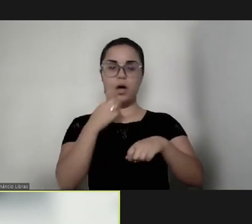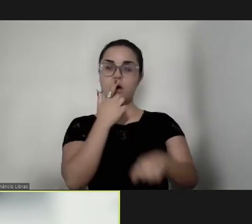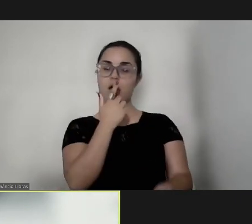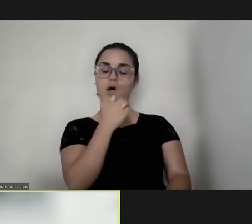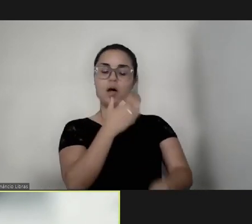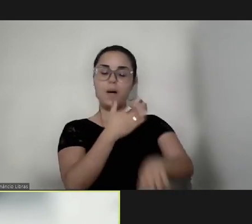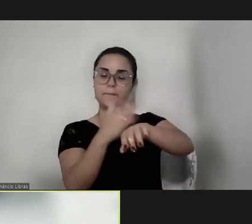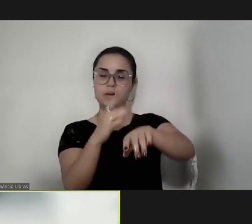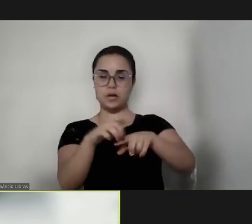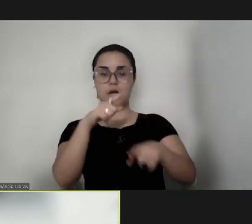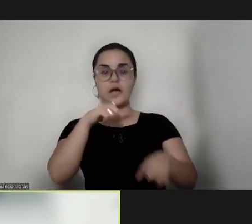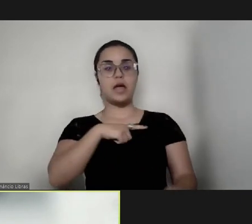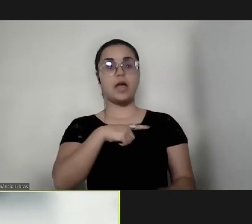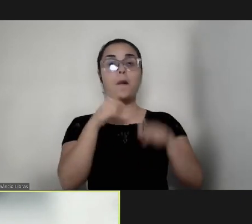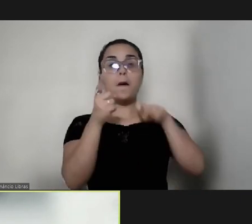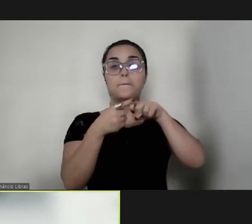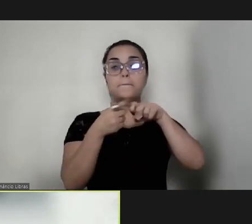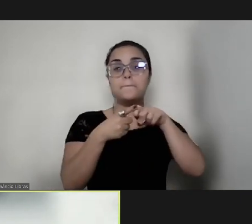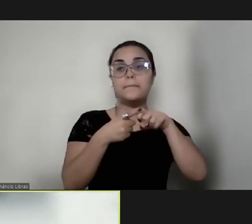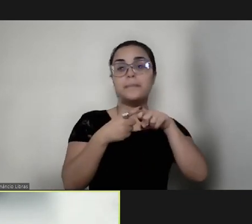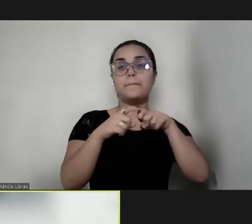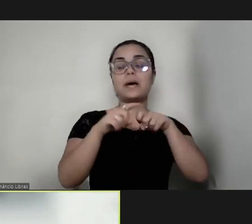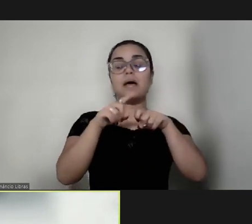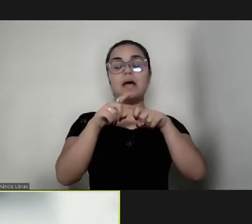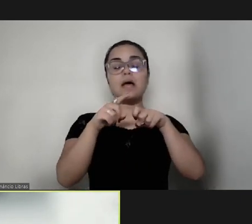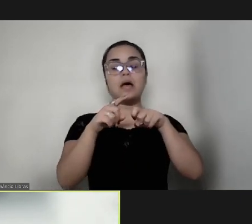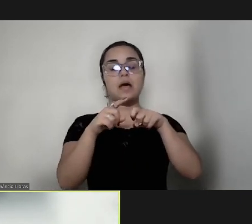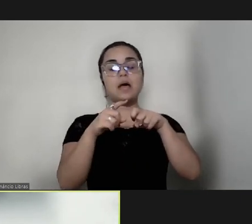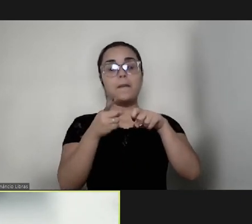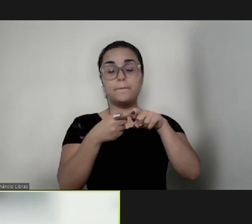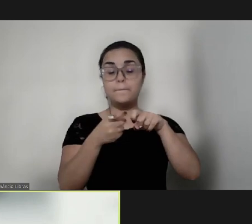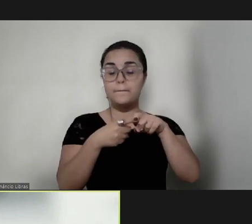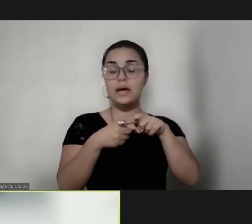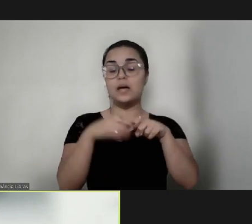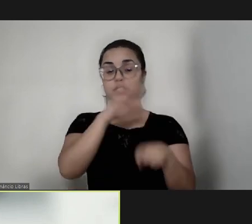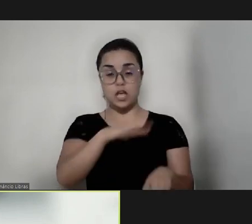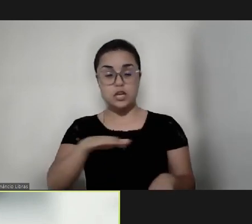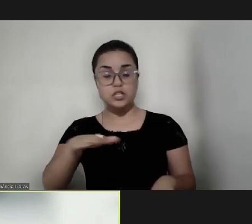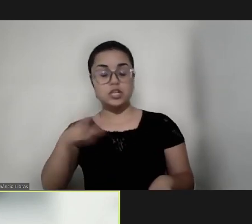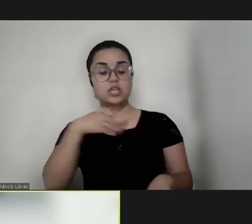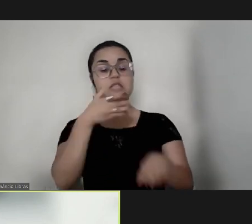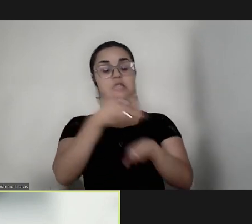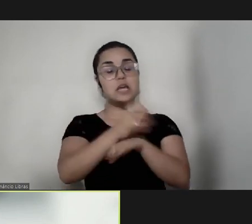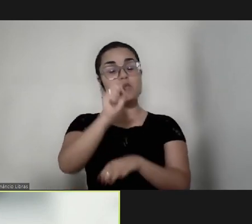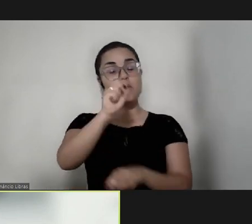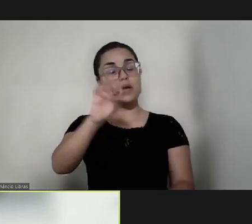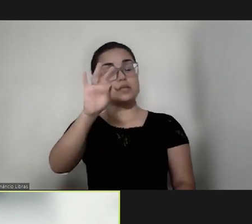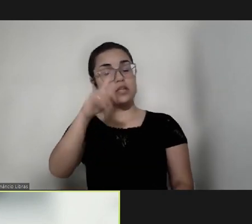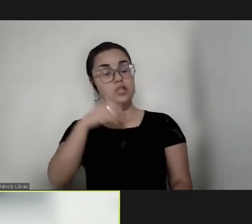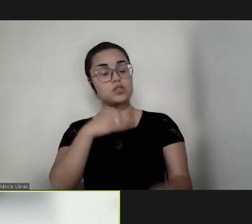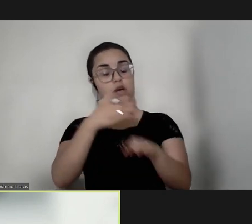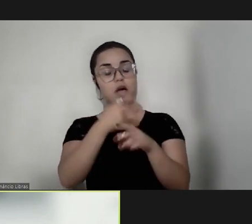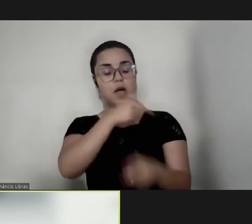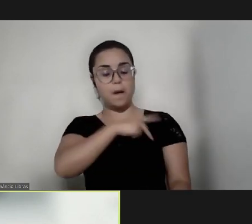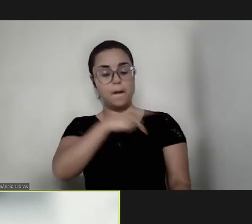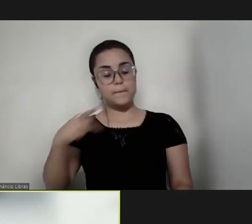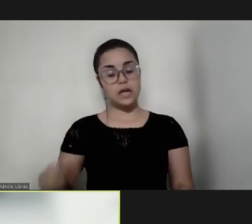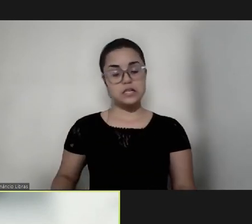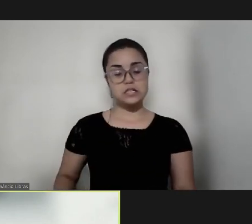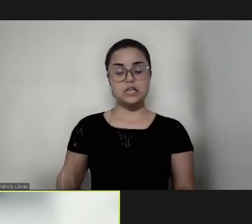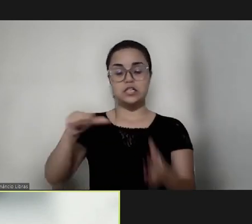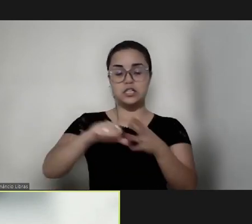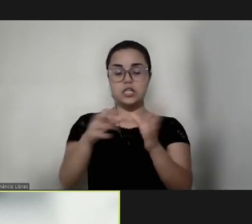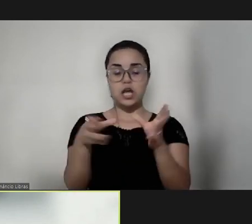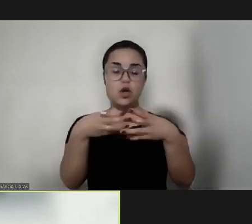pediatra aqui no STJ, também educadora parental. Sou presidente da Comissão da Primeira Infância, que é um subgrupo do